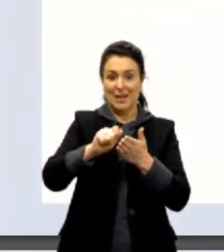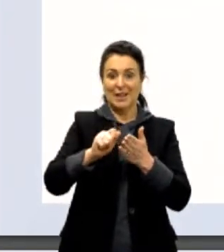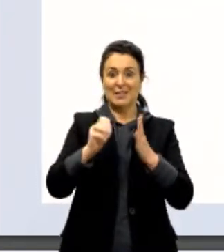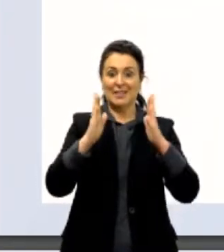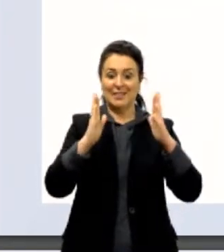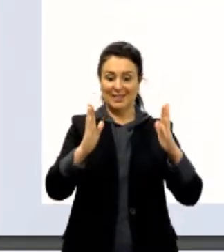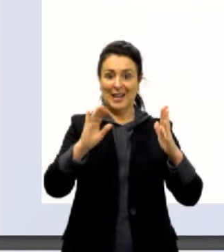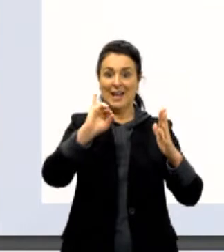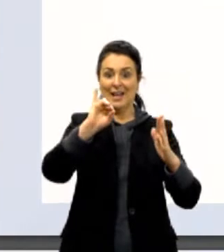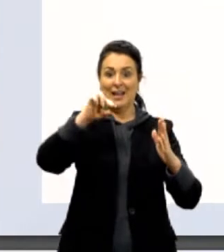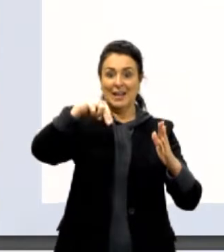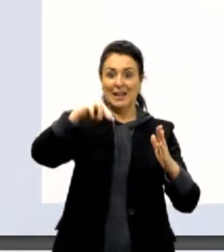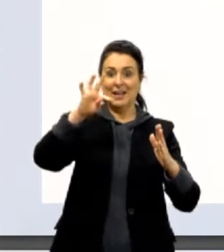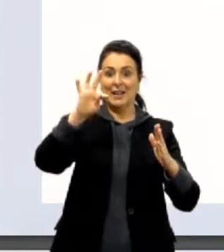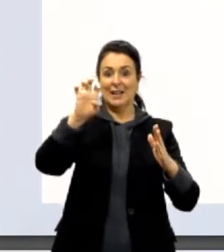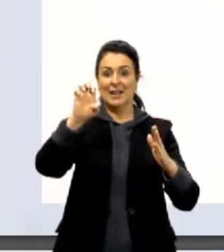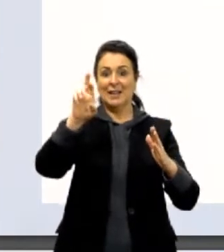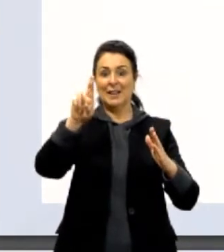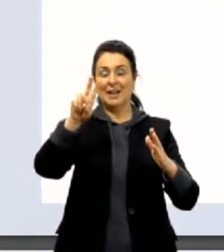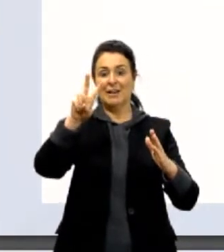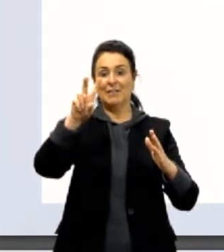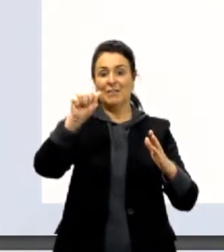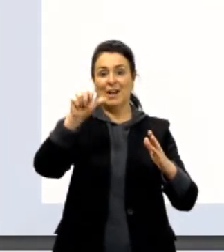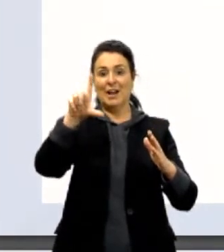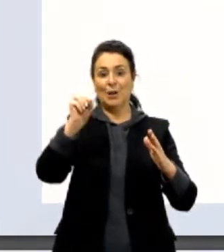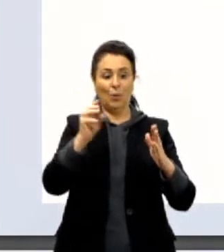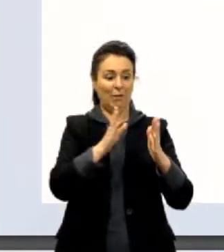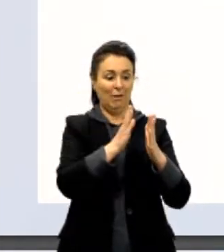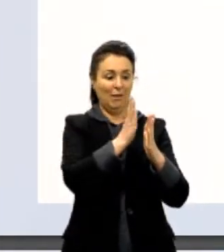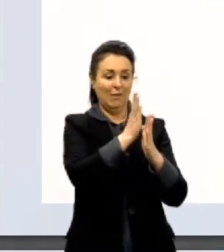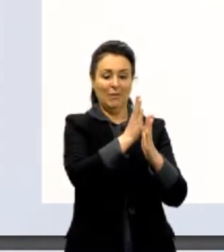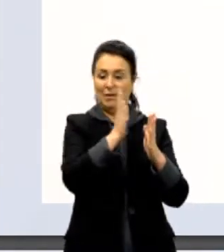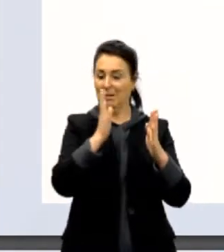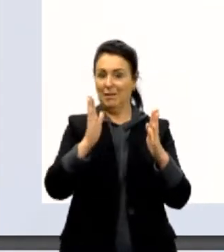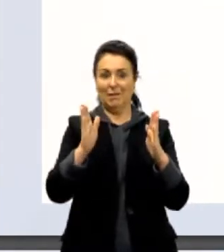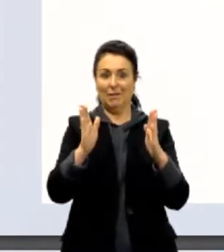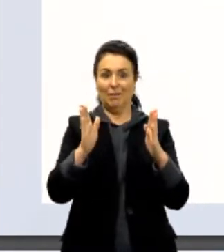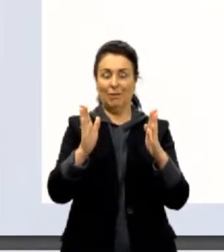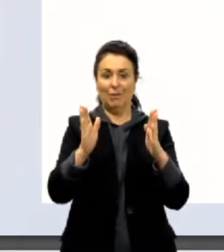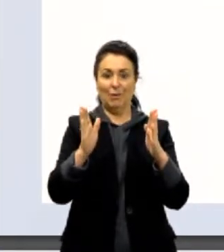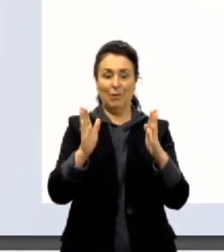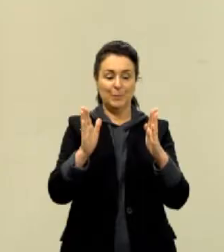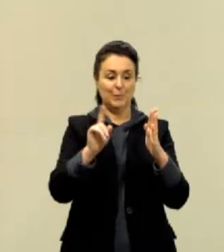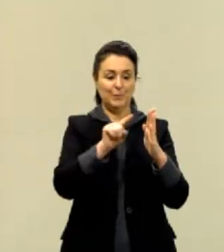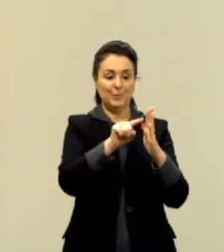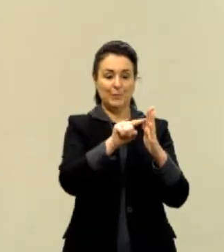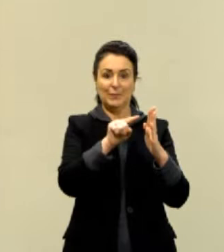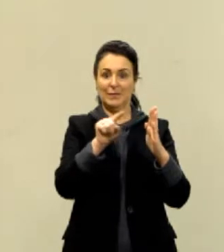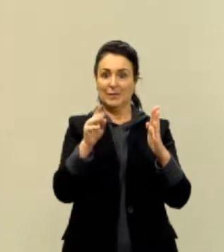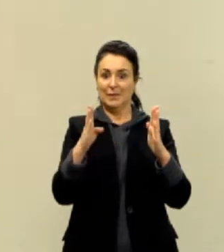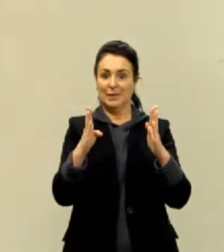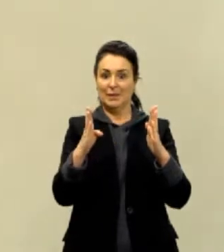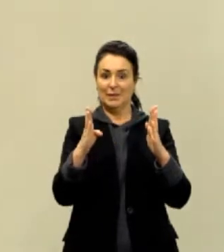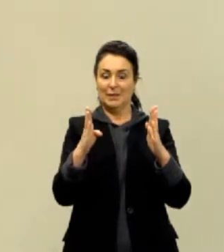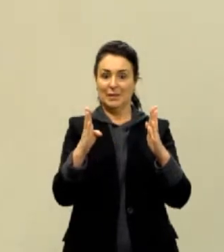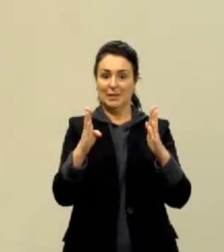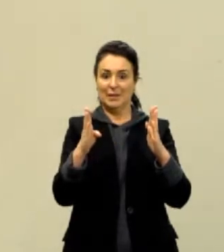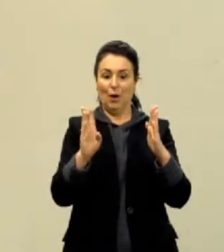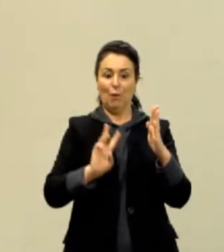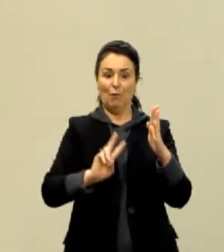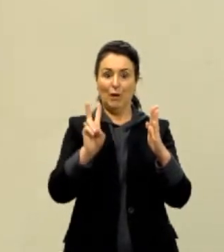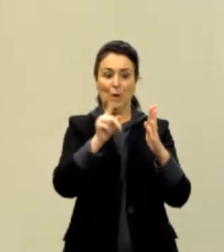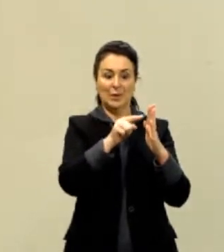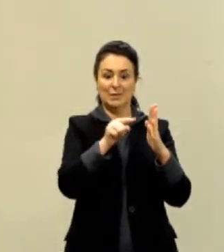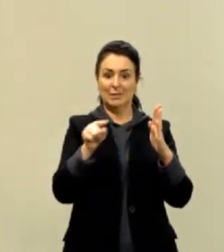escreve. Olha só. O intervalo te diz todos os valores contidos ali naquele